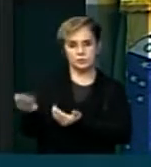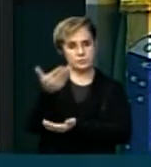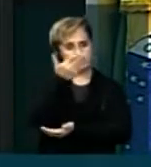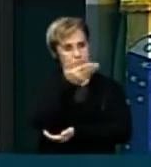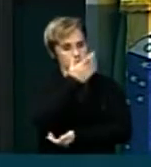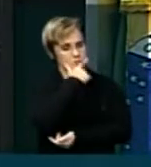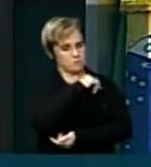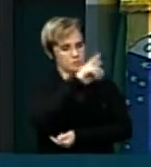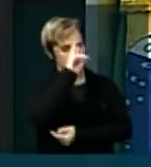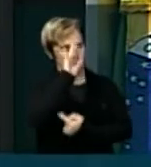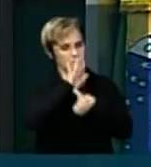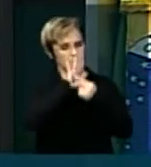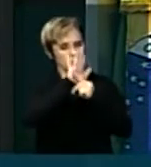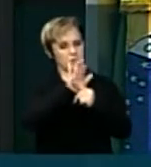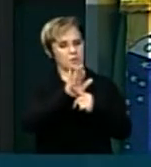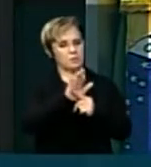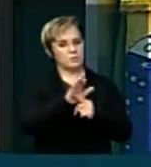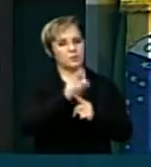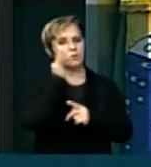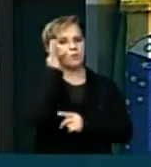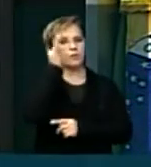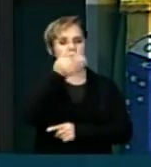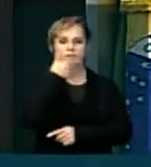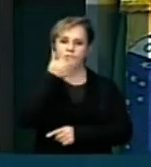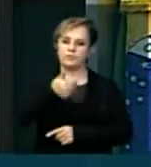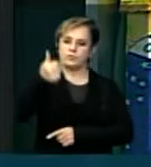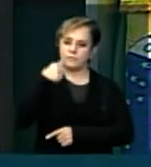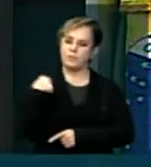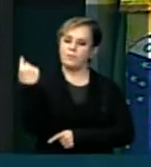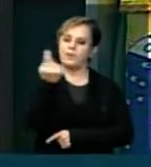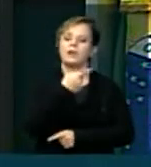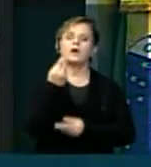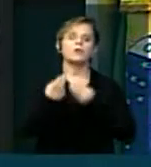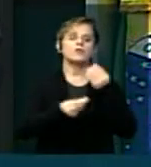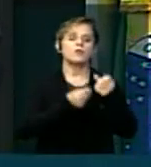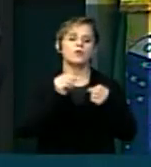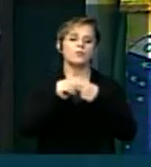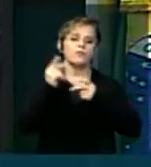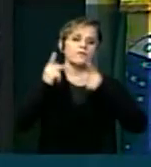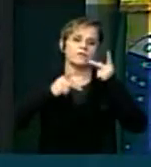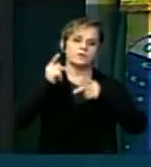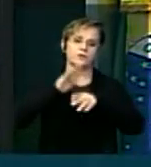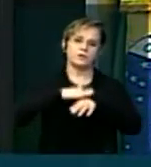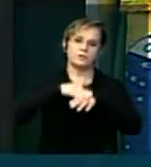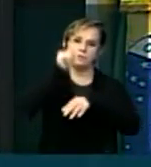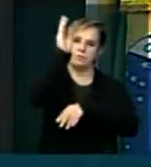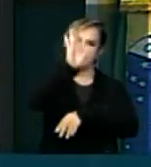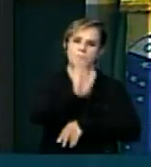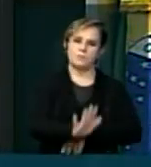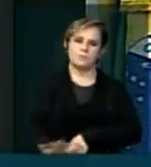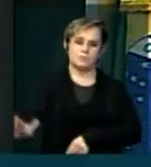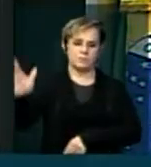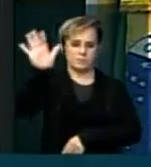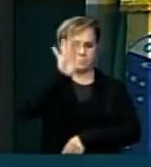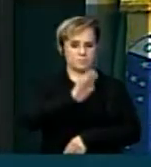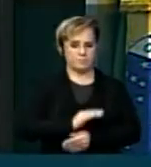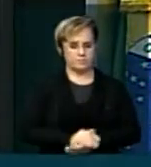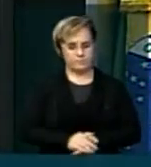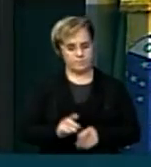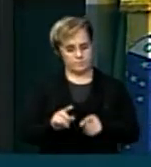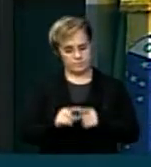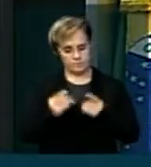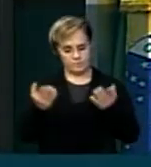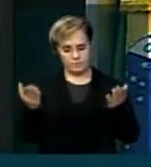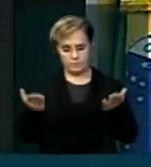representa um futuro para todos nós e como deve ser feita a política nacional. Mas, Presidente Júlio Delgado,